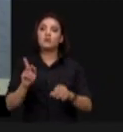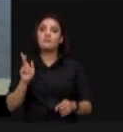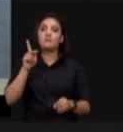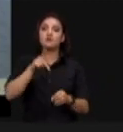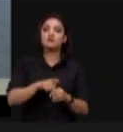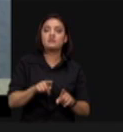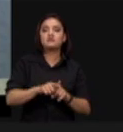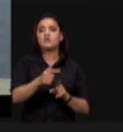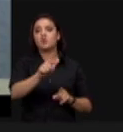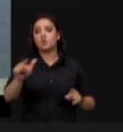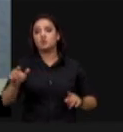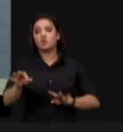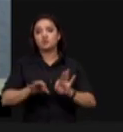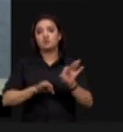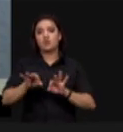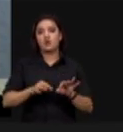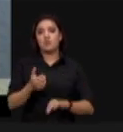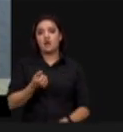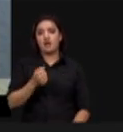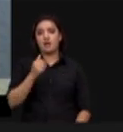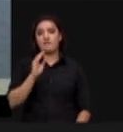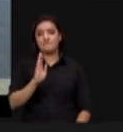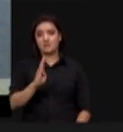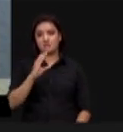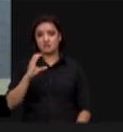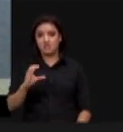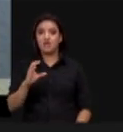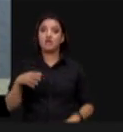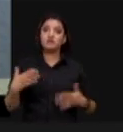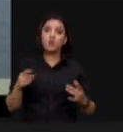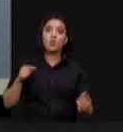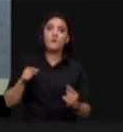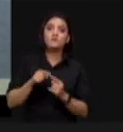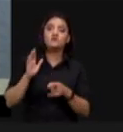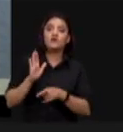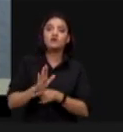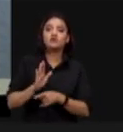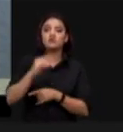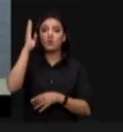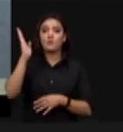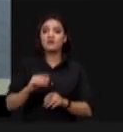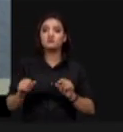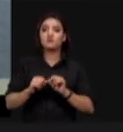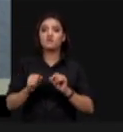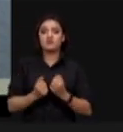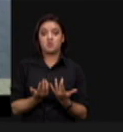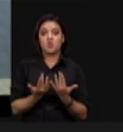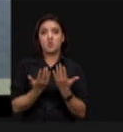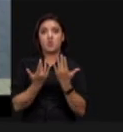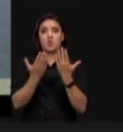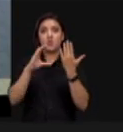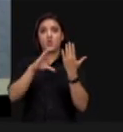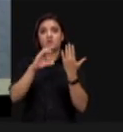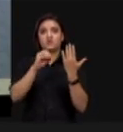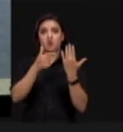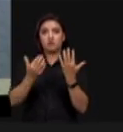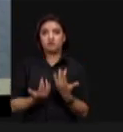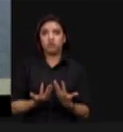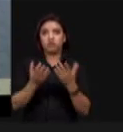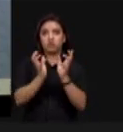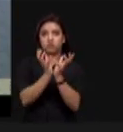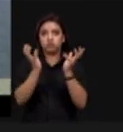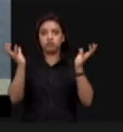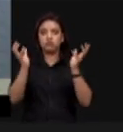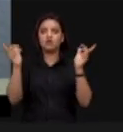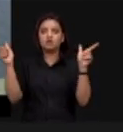programas do programa ABC, cujo objetivo é ajudar o Brasil a reduzir as emissões de gás de efeito de estufa em 43%